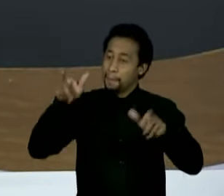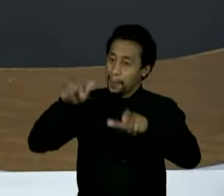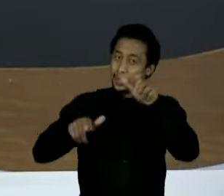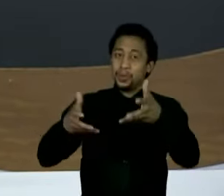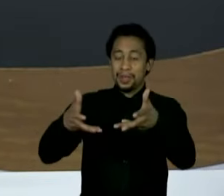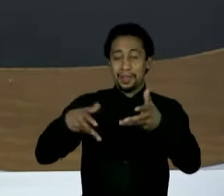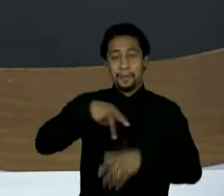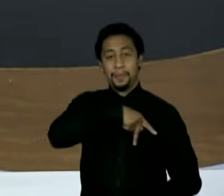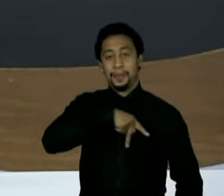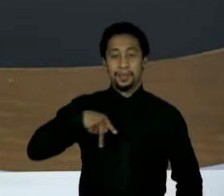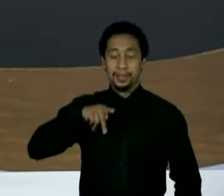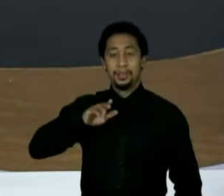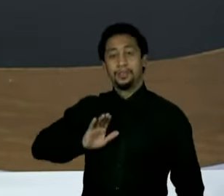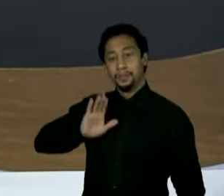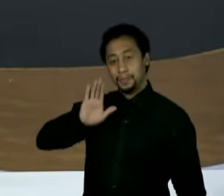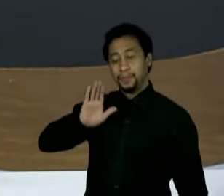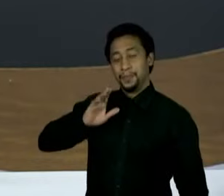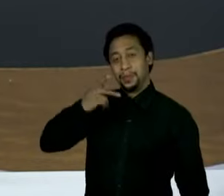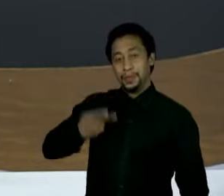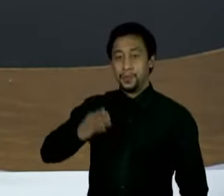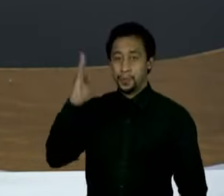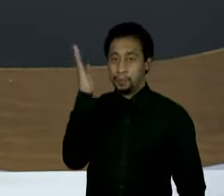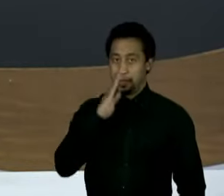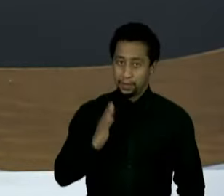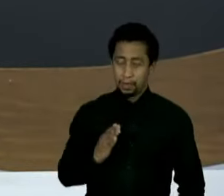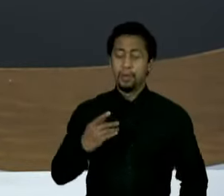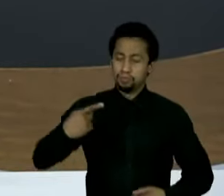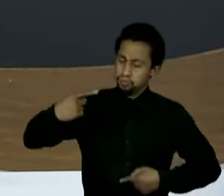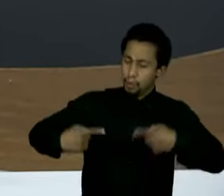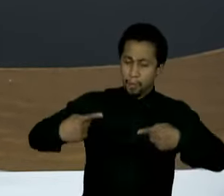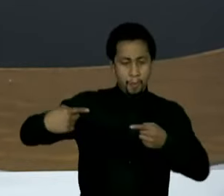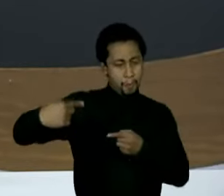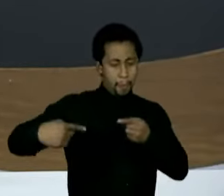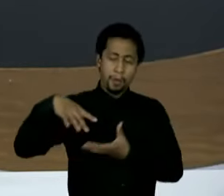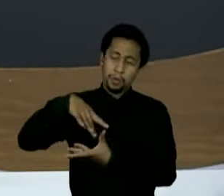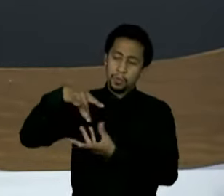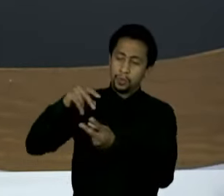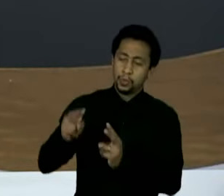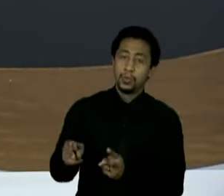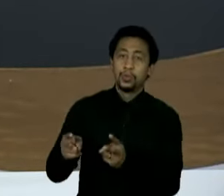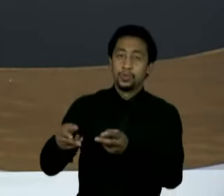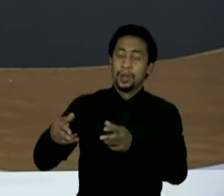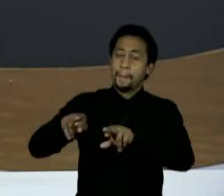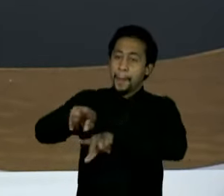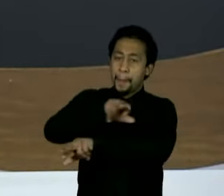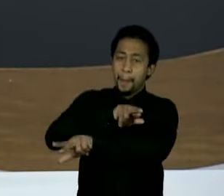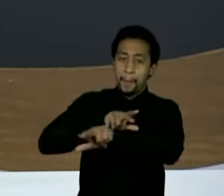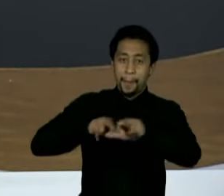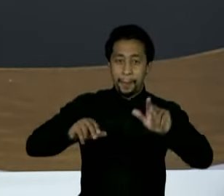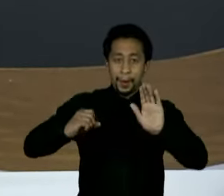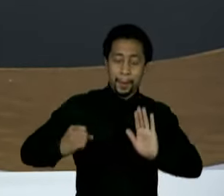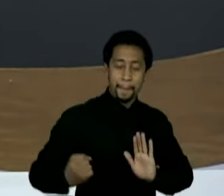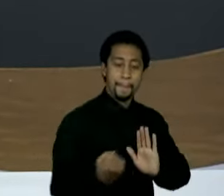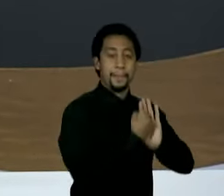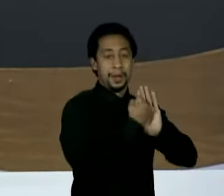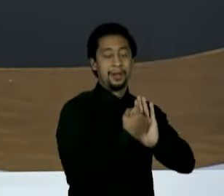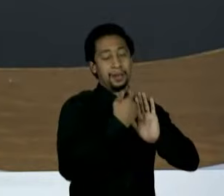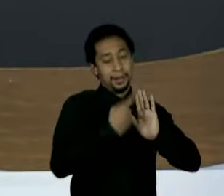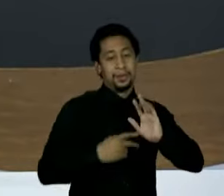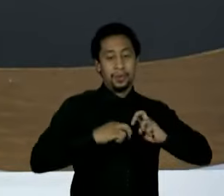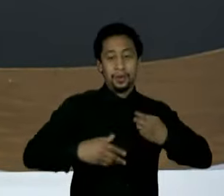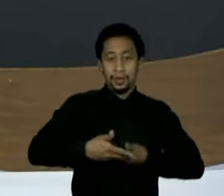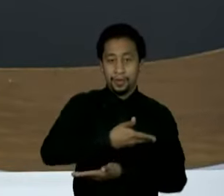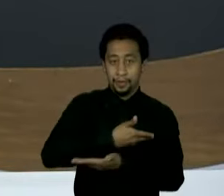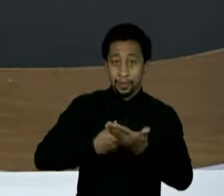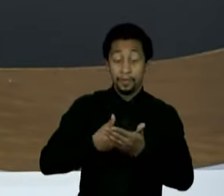presidência da República, mantendo a tradição de fomentar o debate democrático e plural, que a marca deste programa. Você fica agora